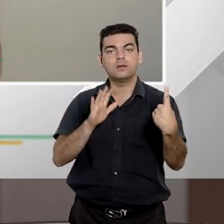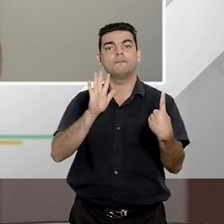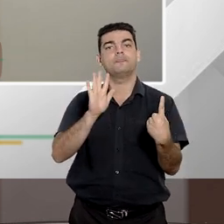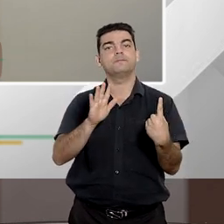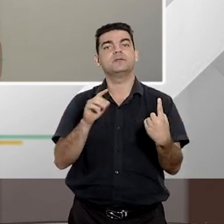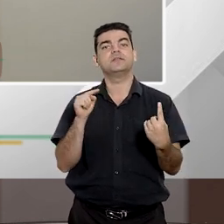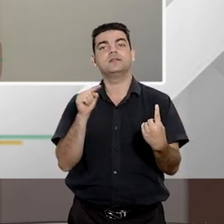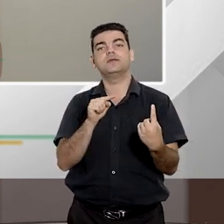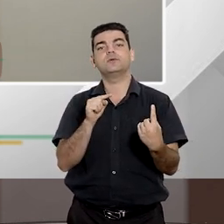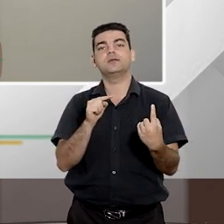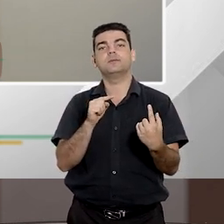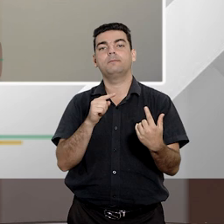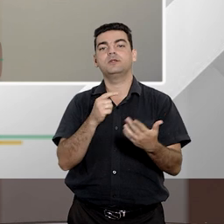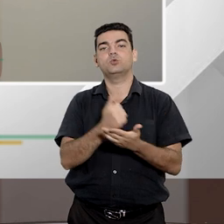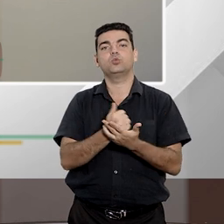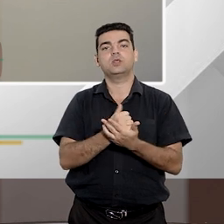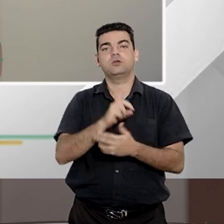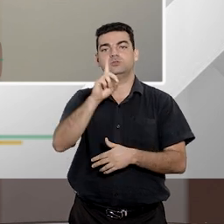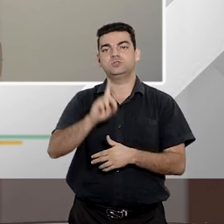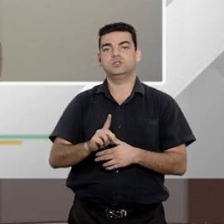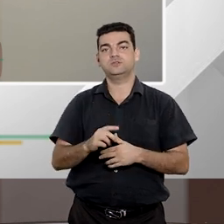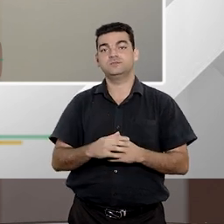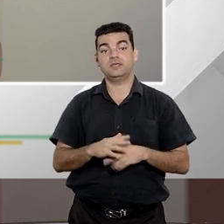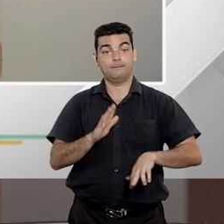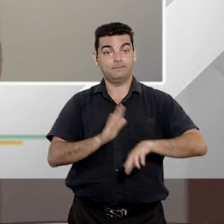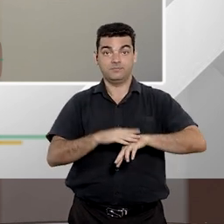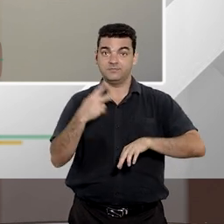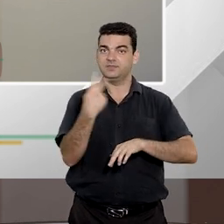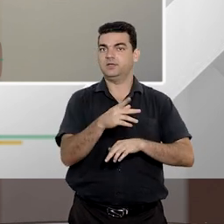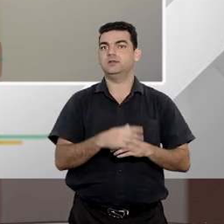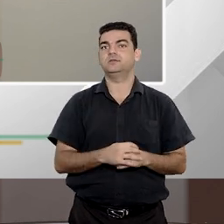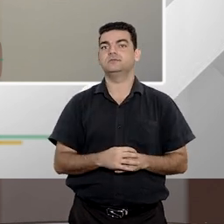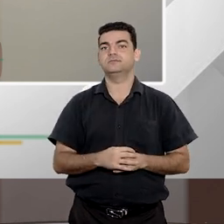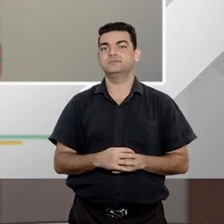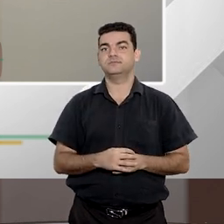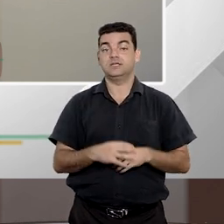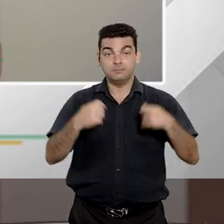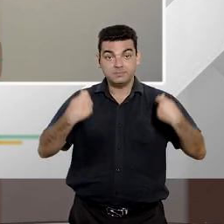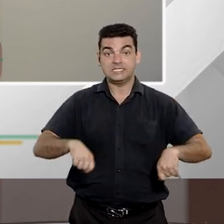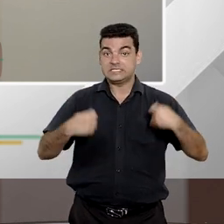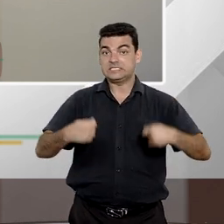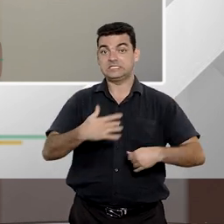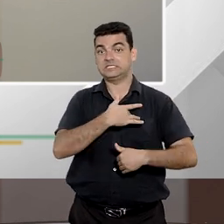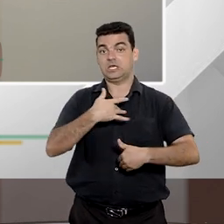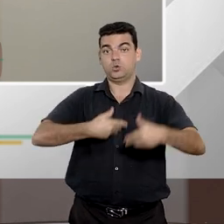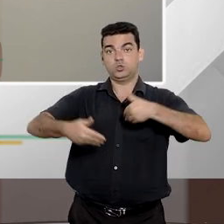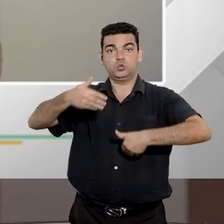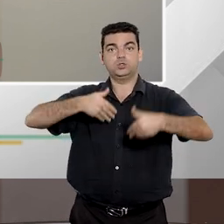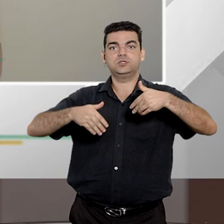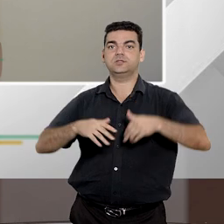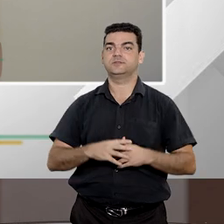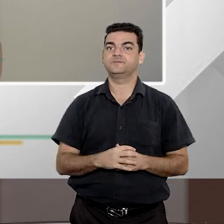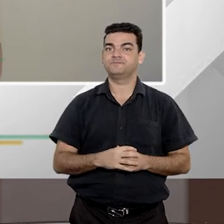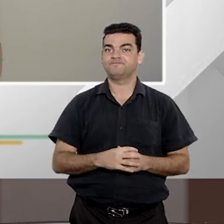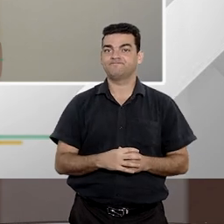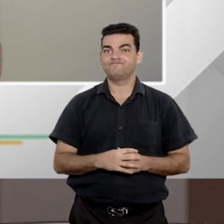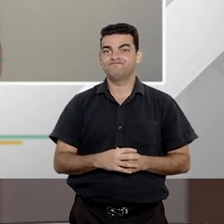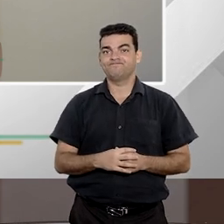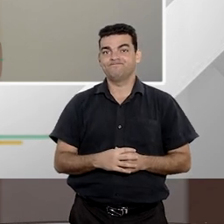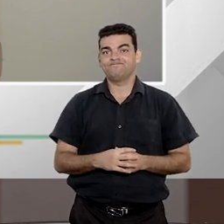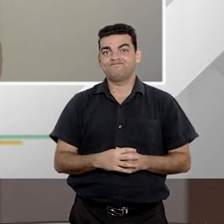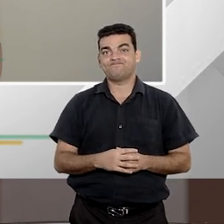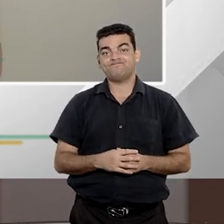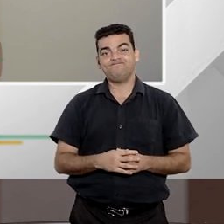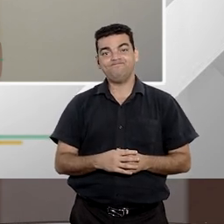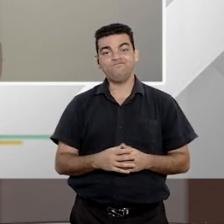verdade é o tratamento de um direito indisponível. E quando a gente tem um tratamento de direito indisponível, a gente